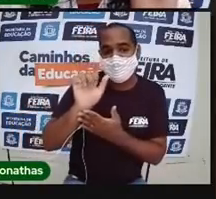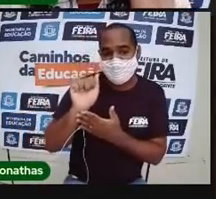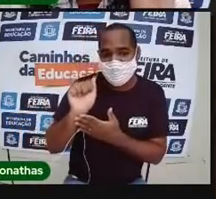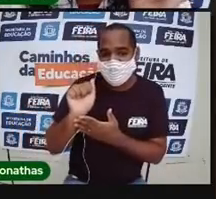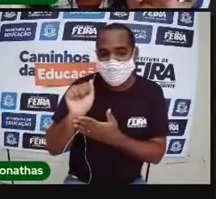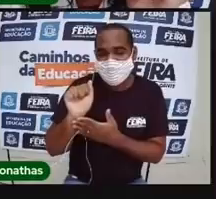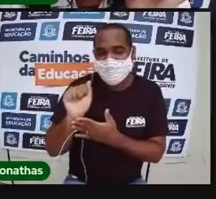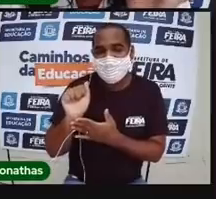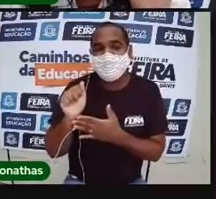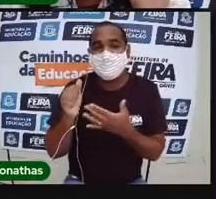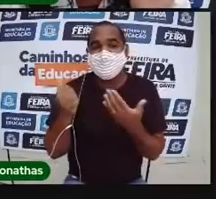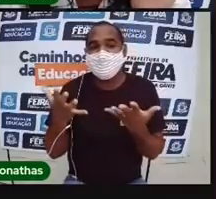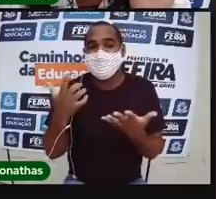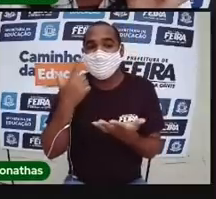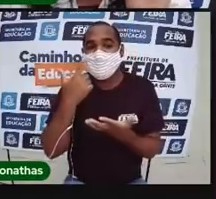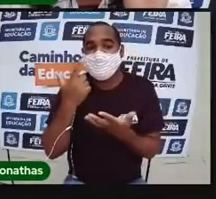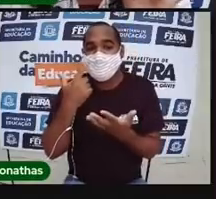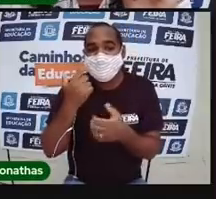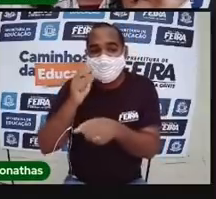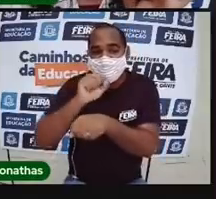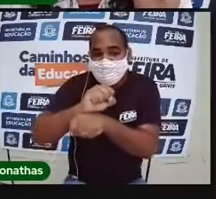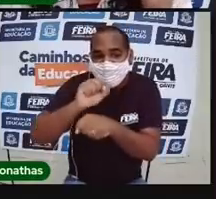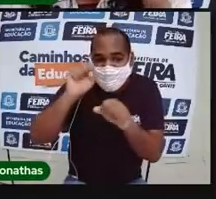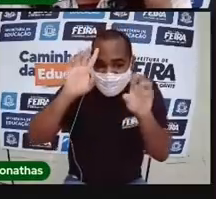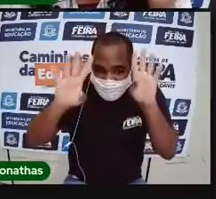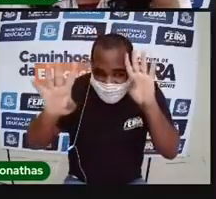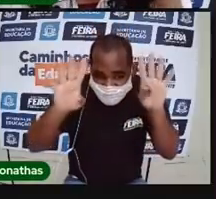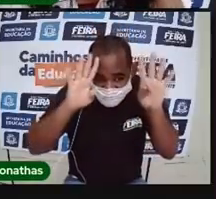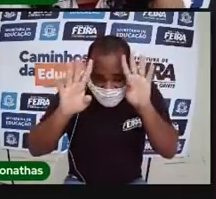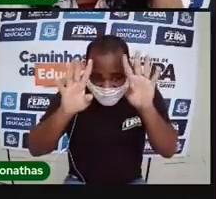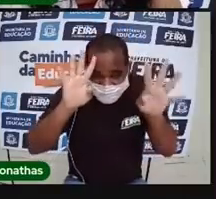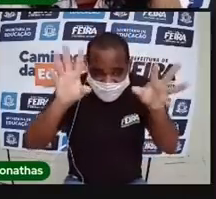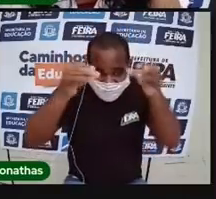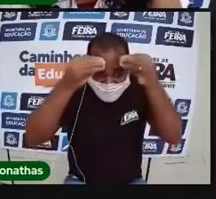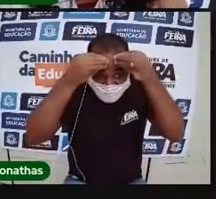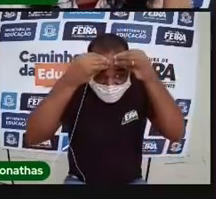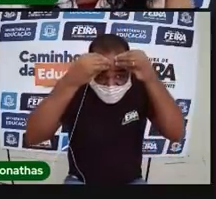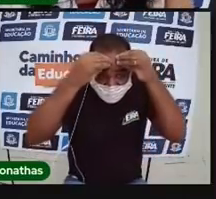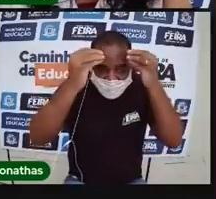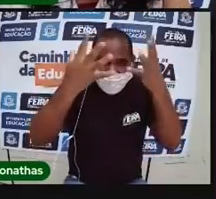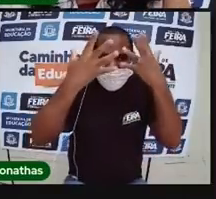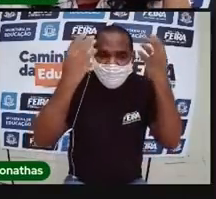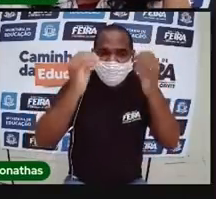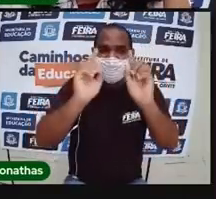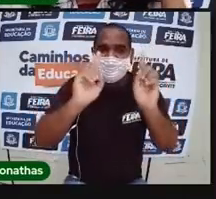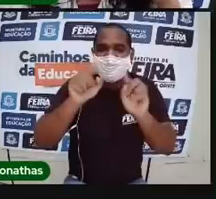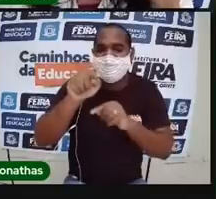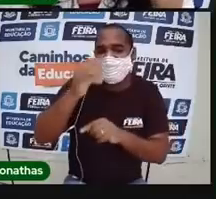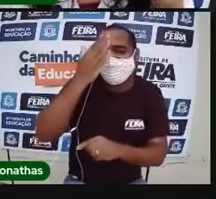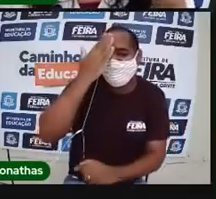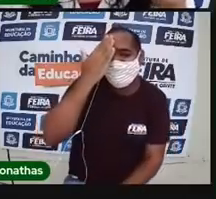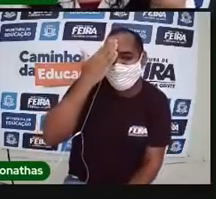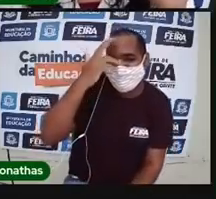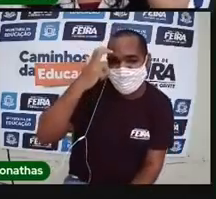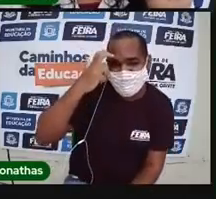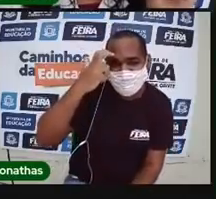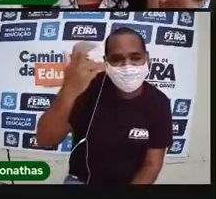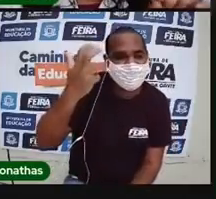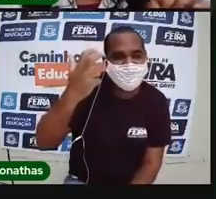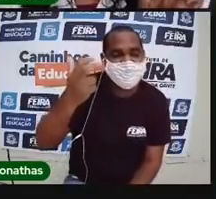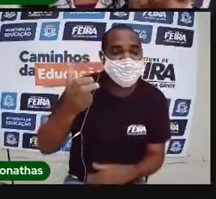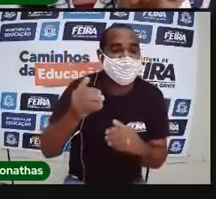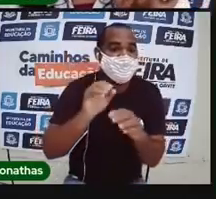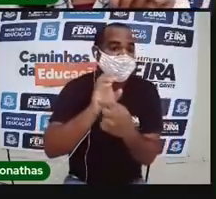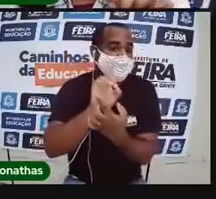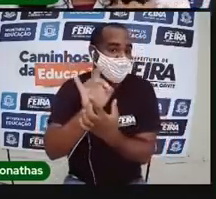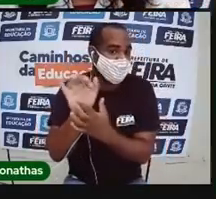Vamos realmente parar para pensar e gravar aí na sua mente que você é muito inteligente. Os